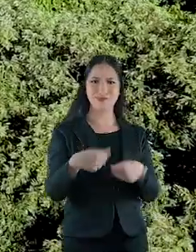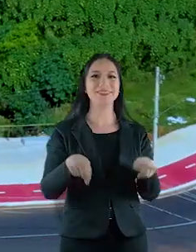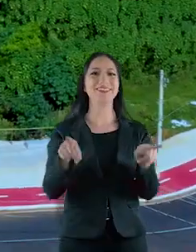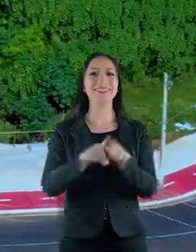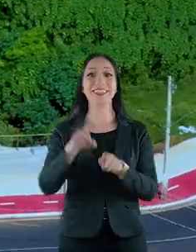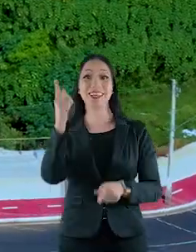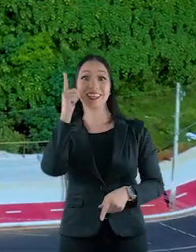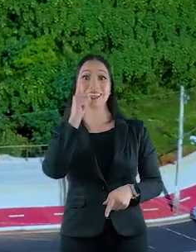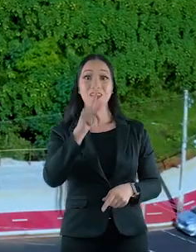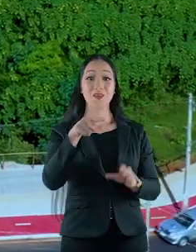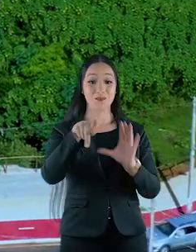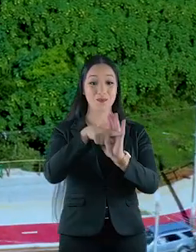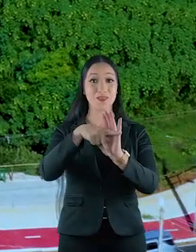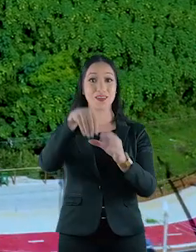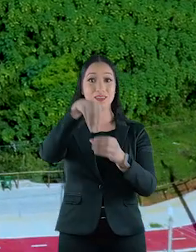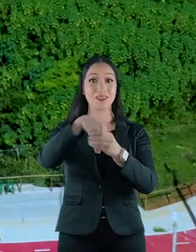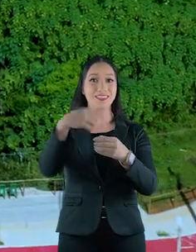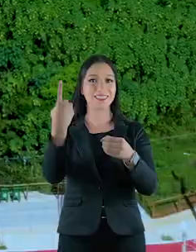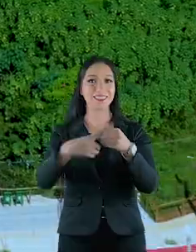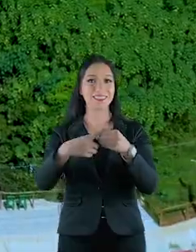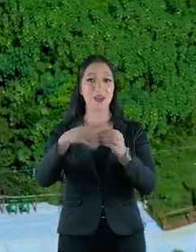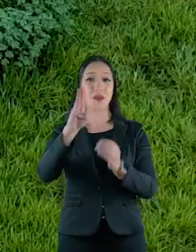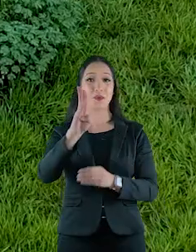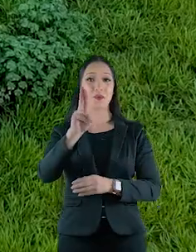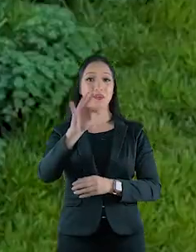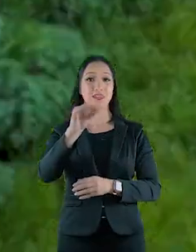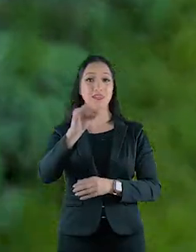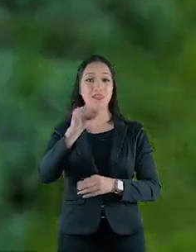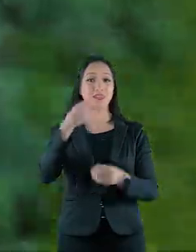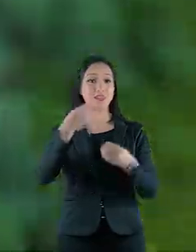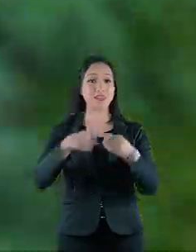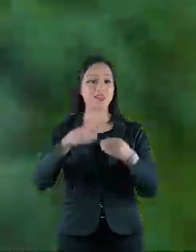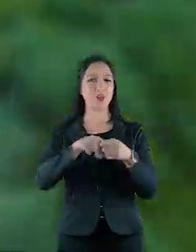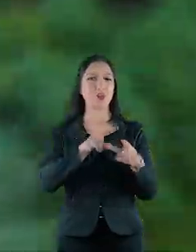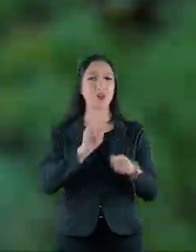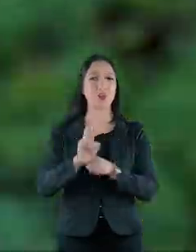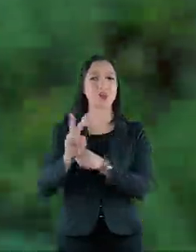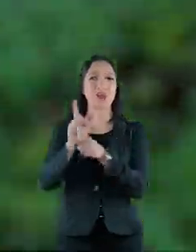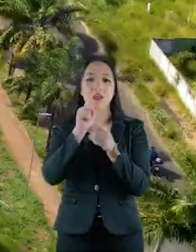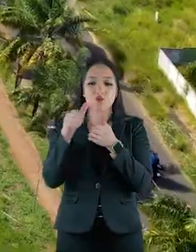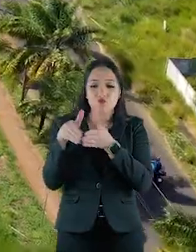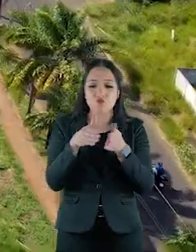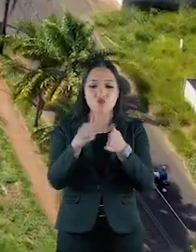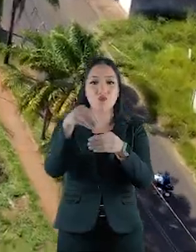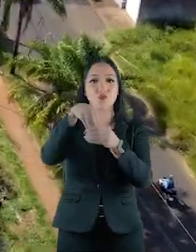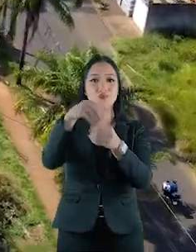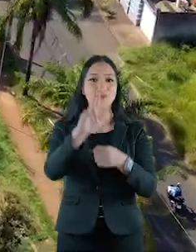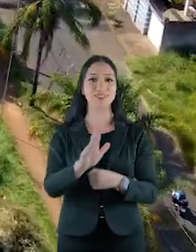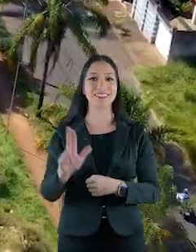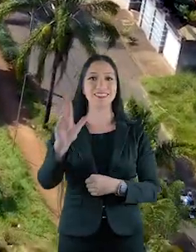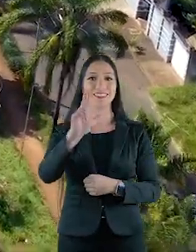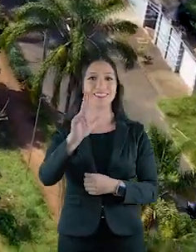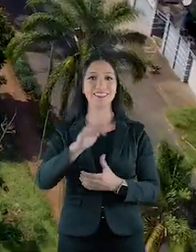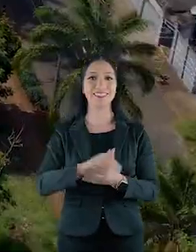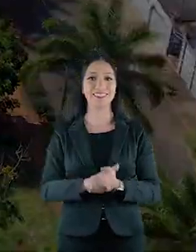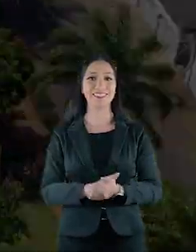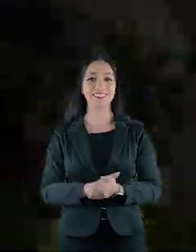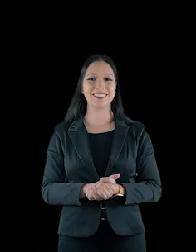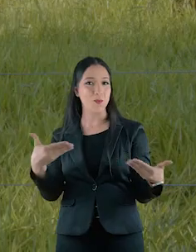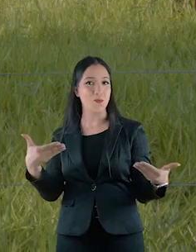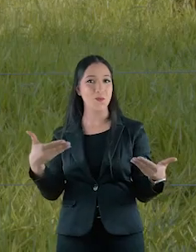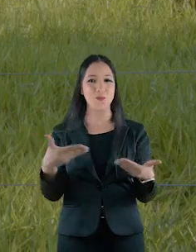de sucesso, que agora também ganhou uma versão urbana, o Buriti Cidade, destinado à preservação dos córregos dentro de